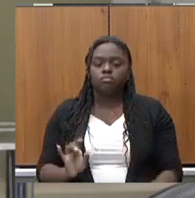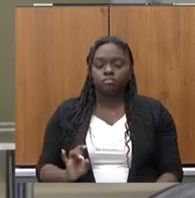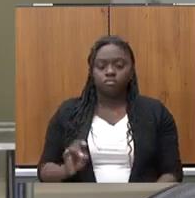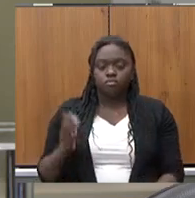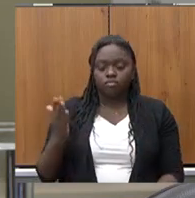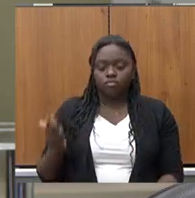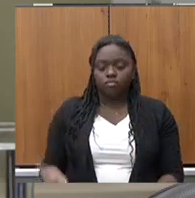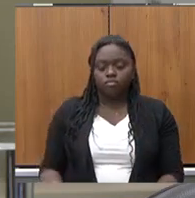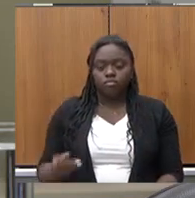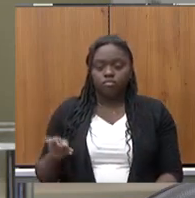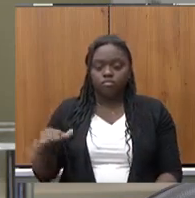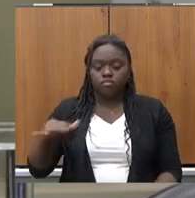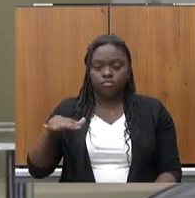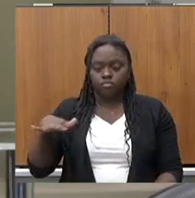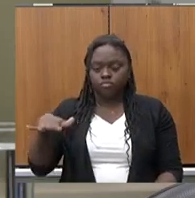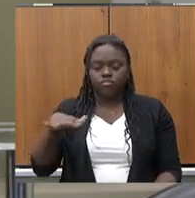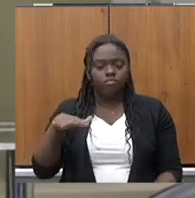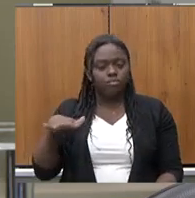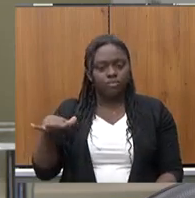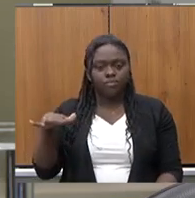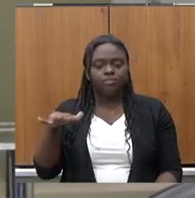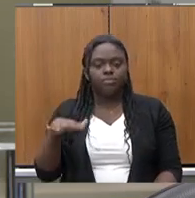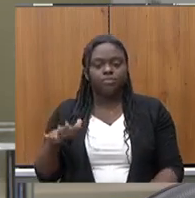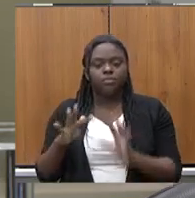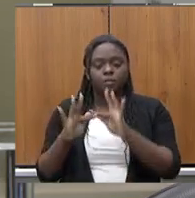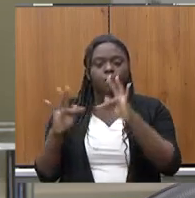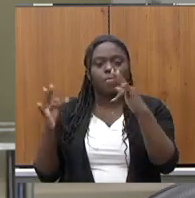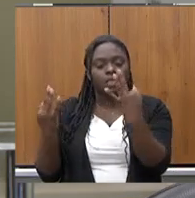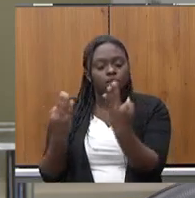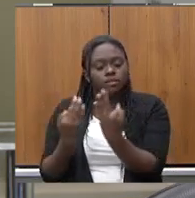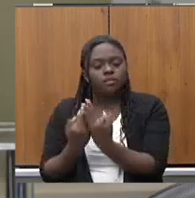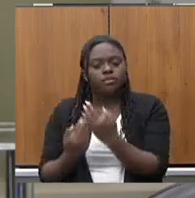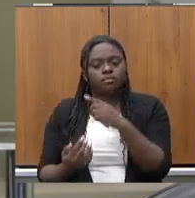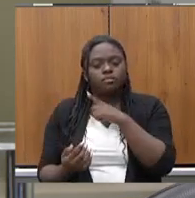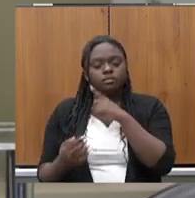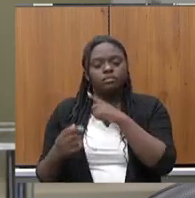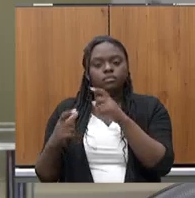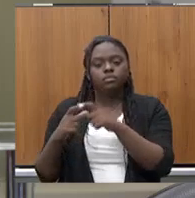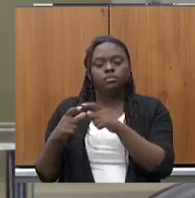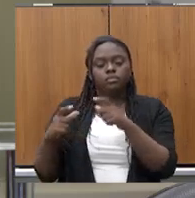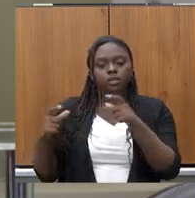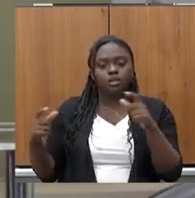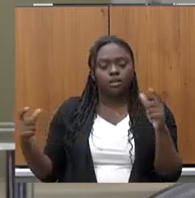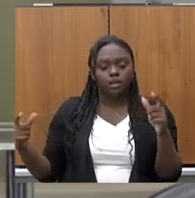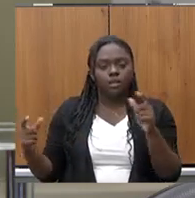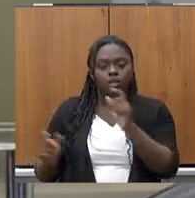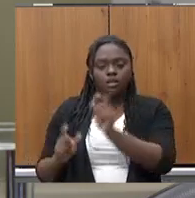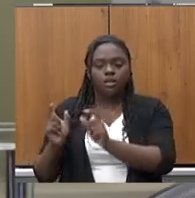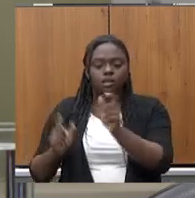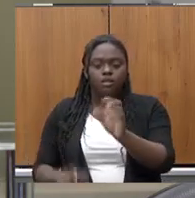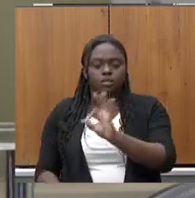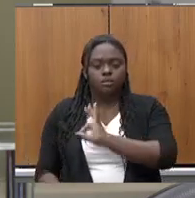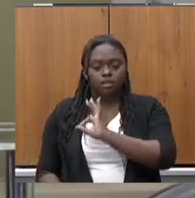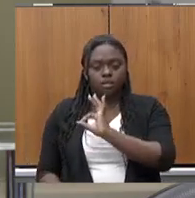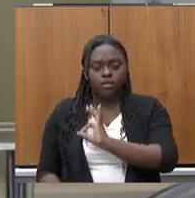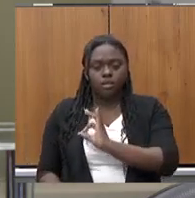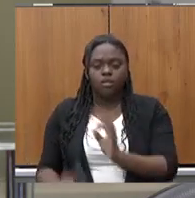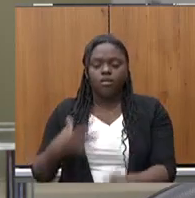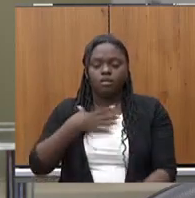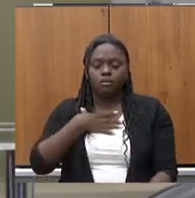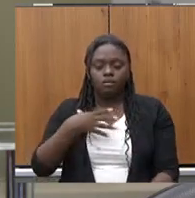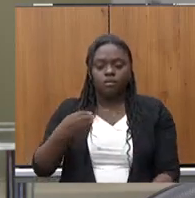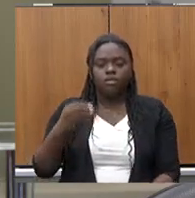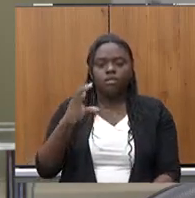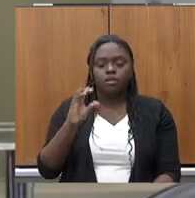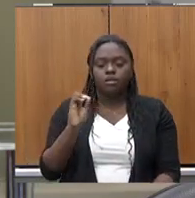é daquela região, a sua família tem uma grande maioria de militares, tem um filho que é coronel, o coronel